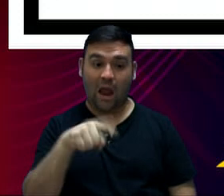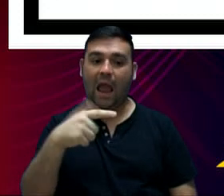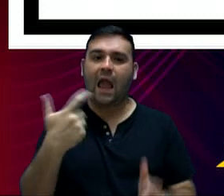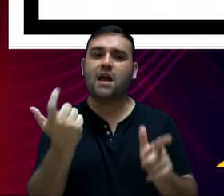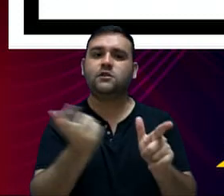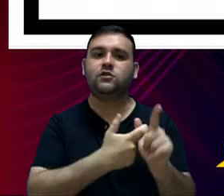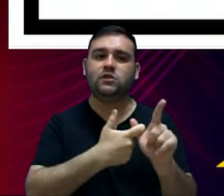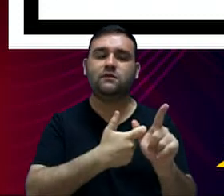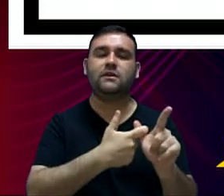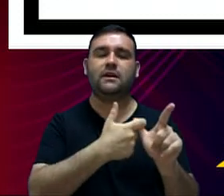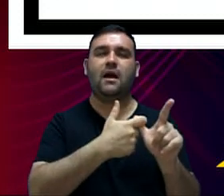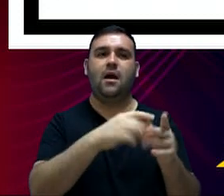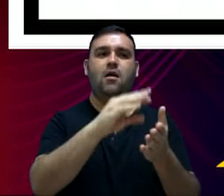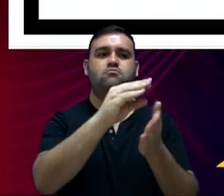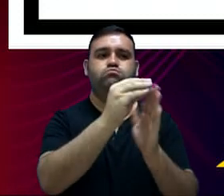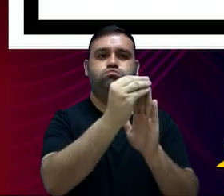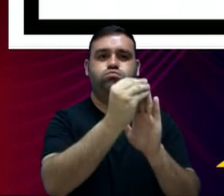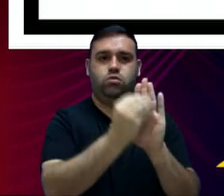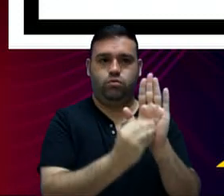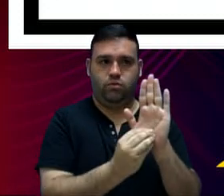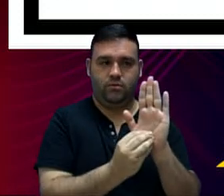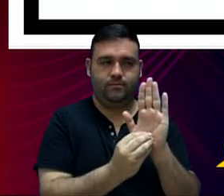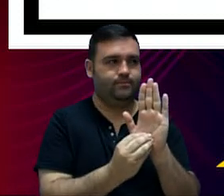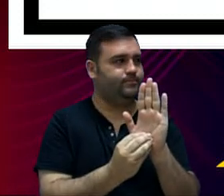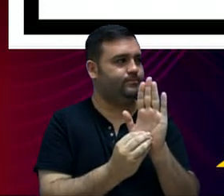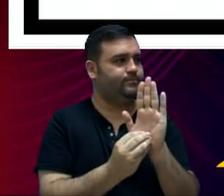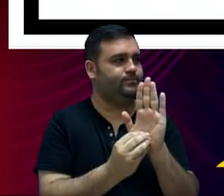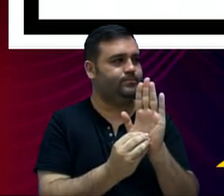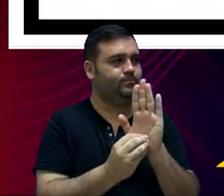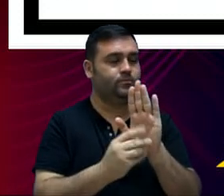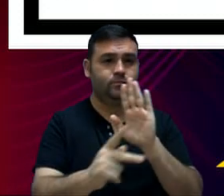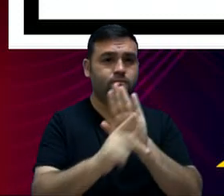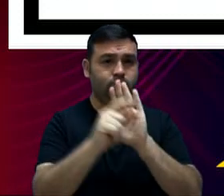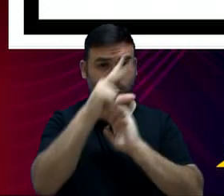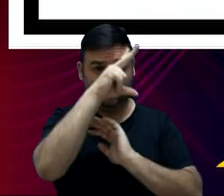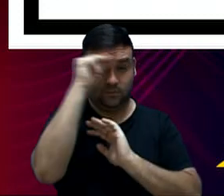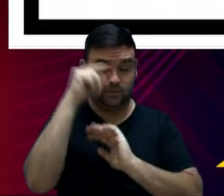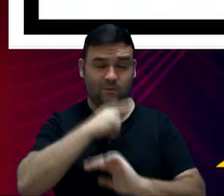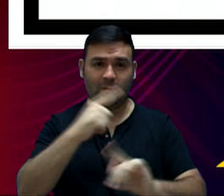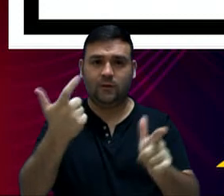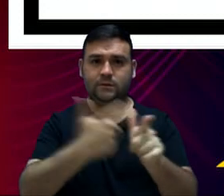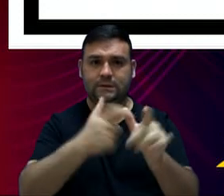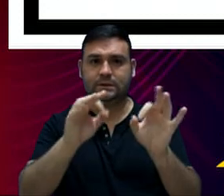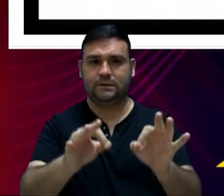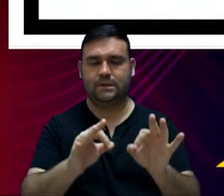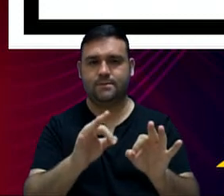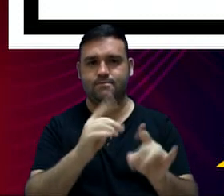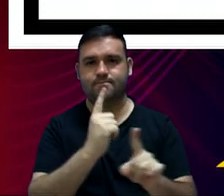inscritas pela Prefeitura com saldo devedor.